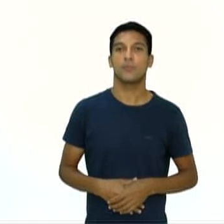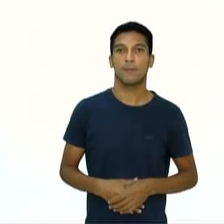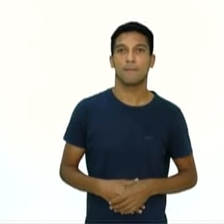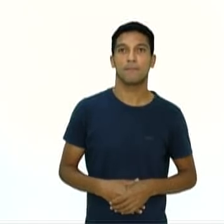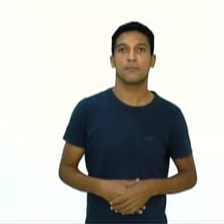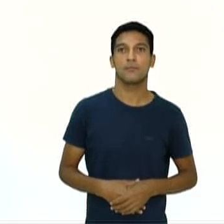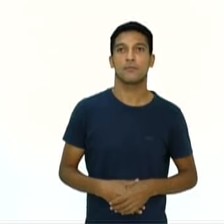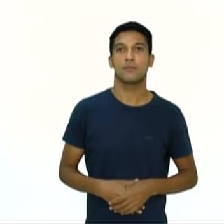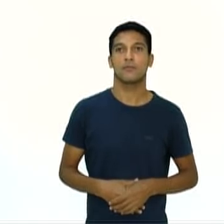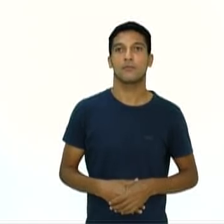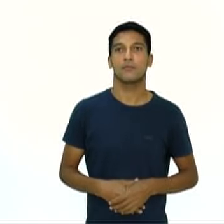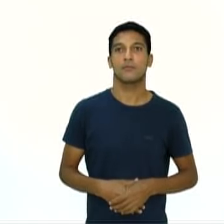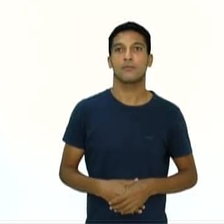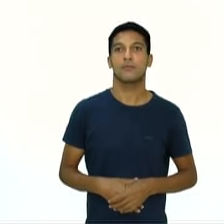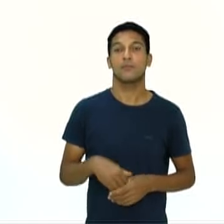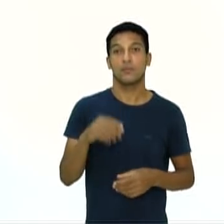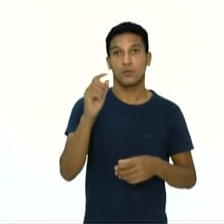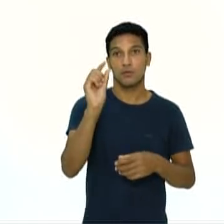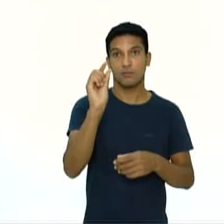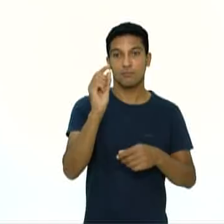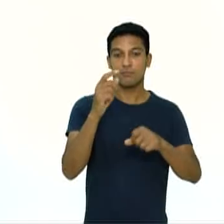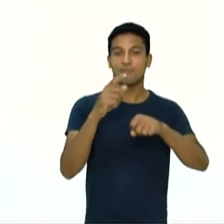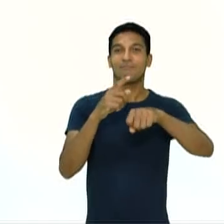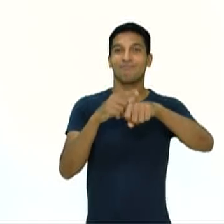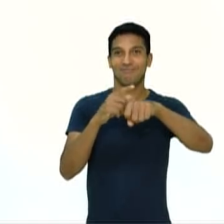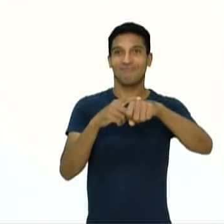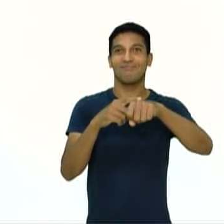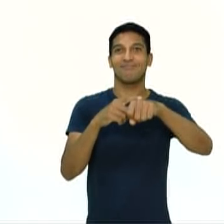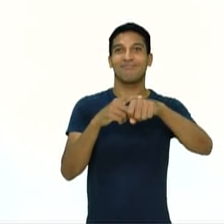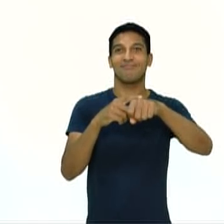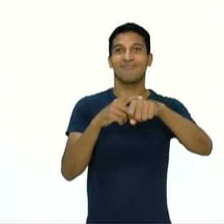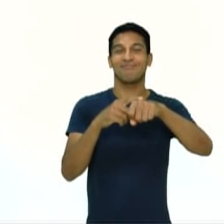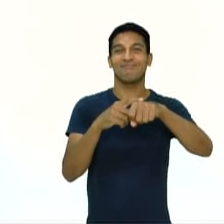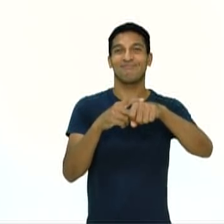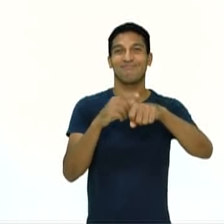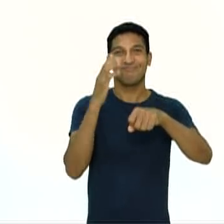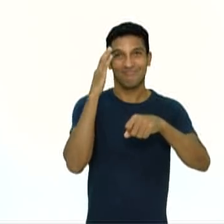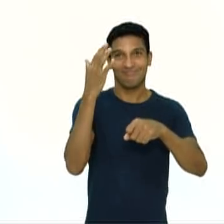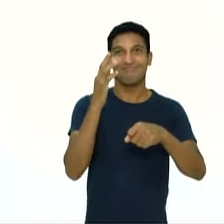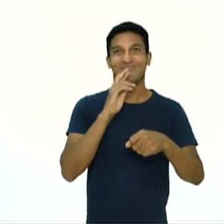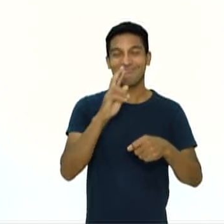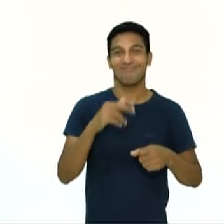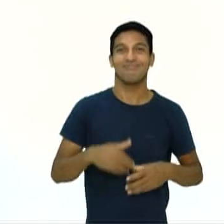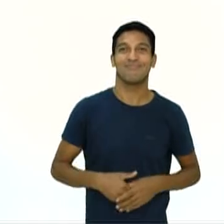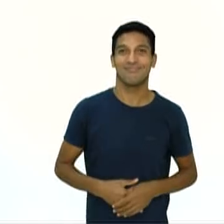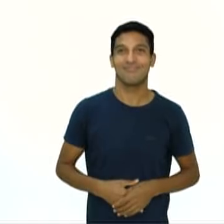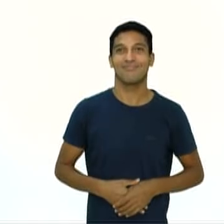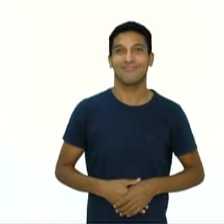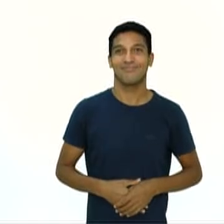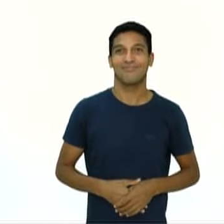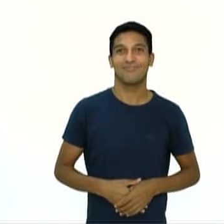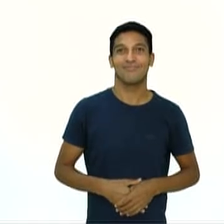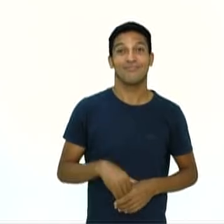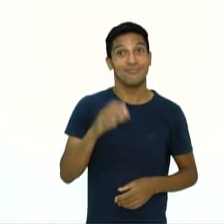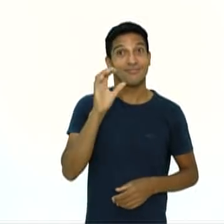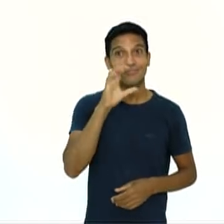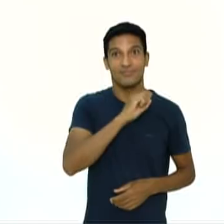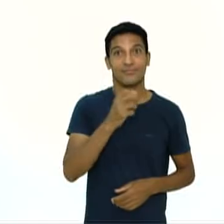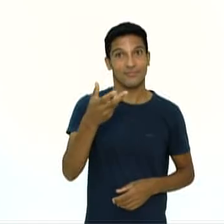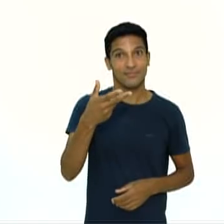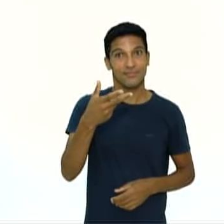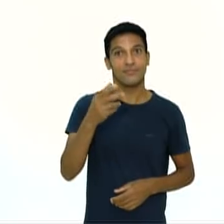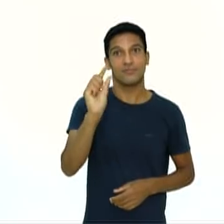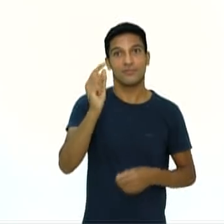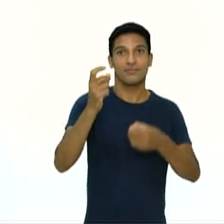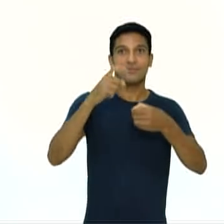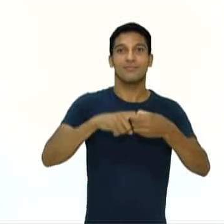acaba caindo. De novo, vocês terão um minutinho aí, um tempinho para resolver o exercício. Rapidamente, a